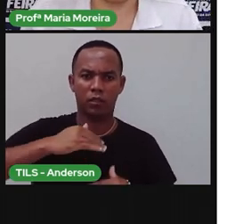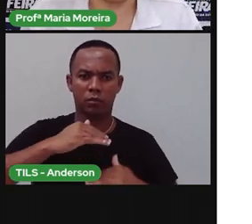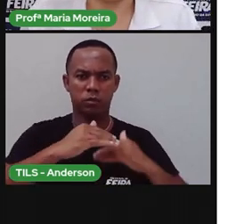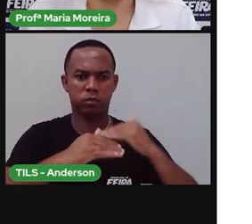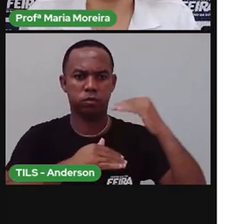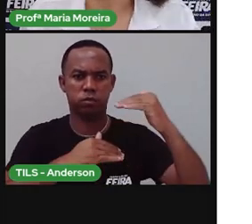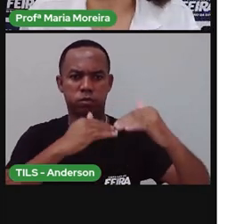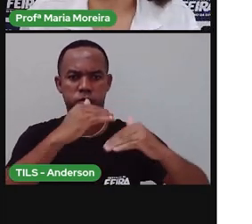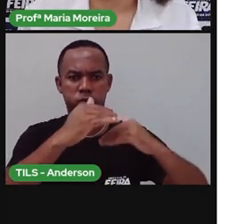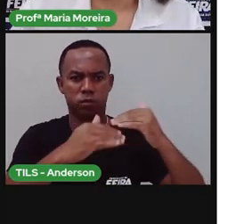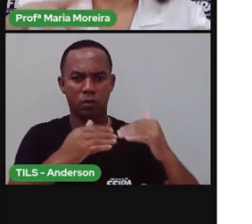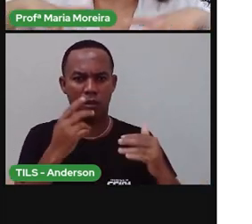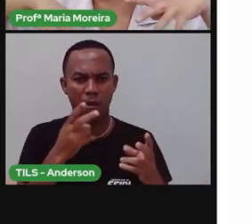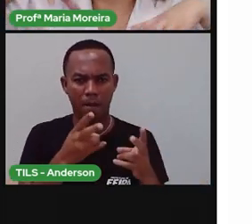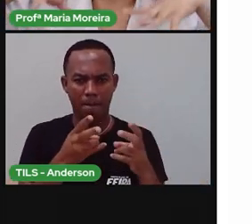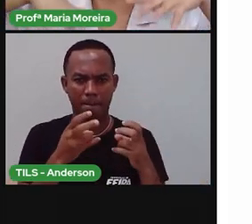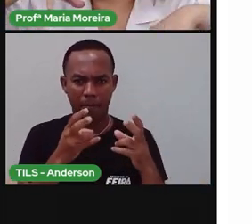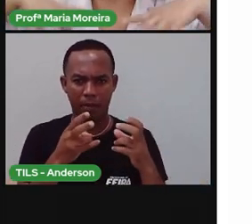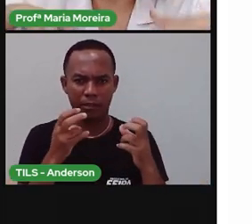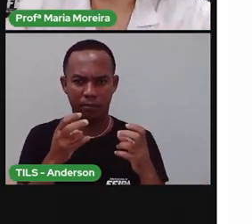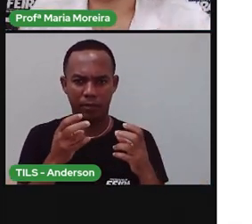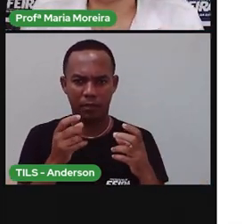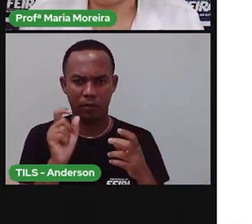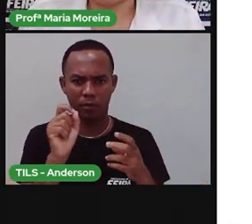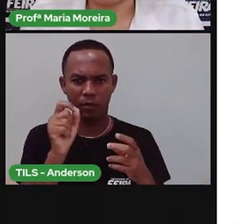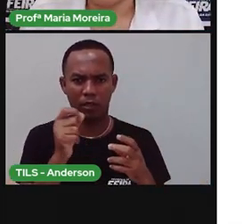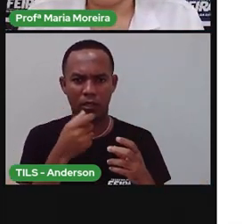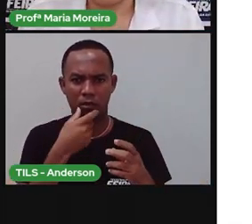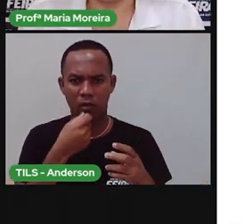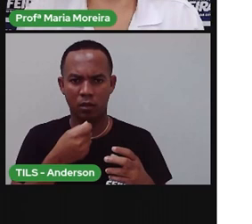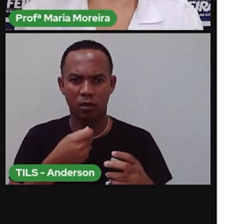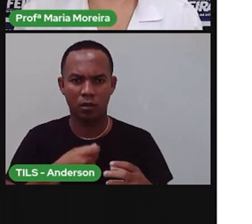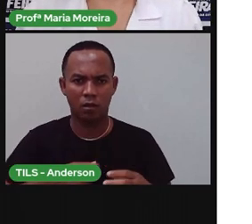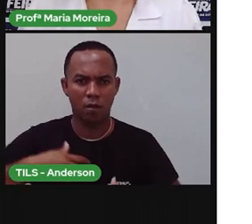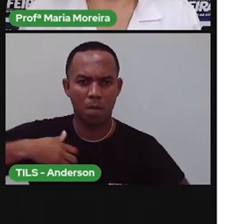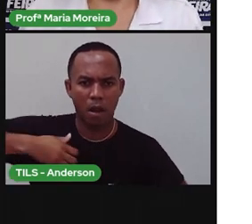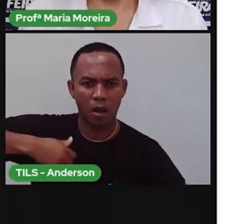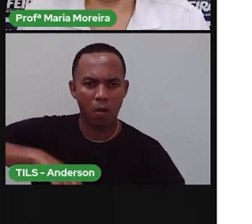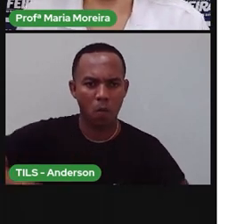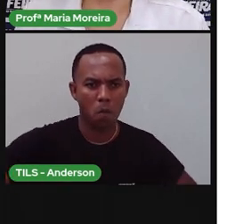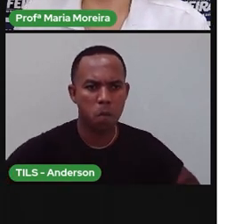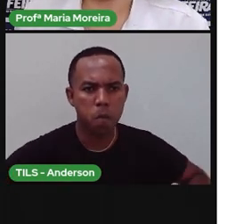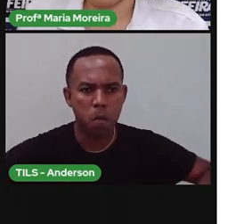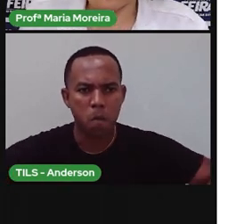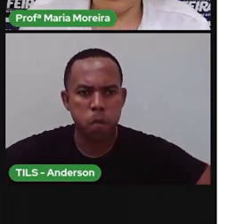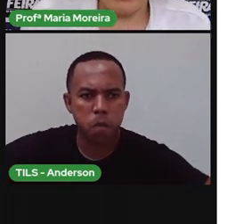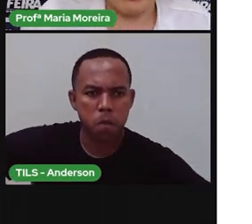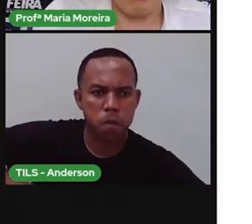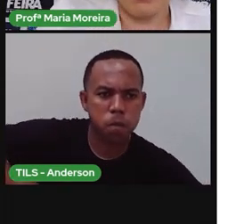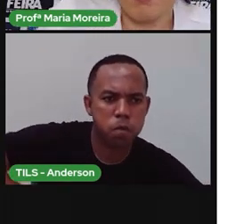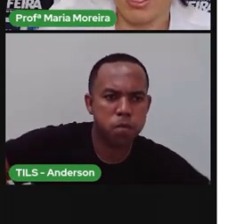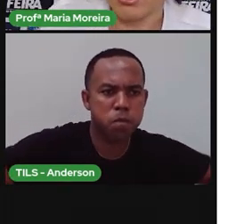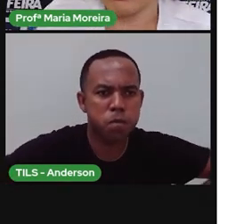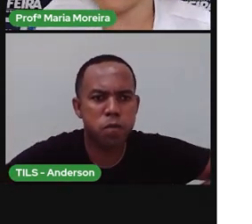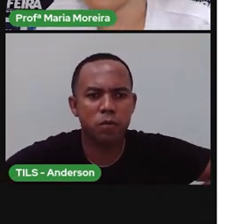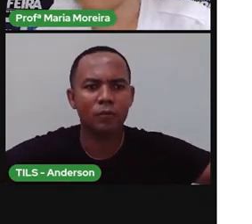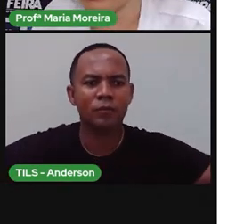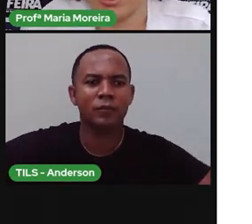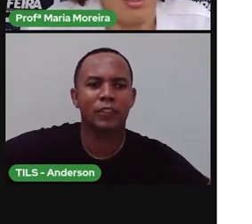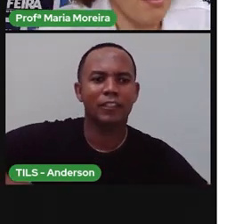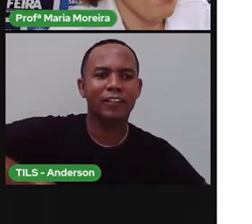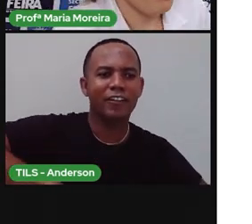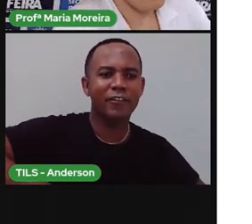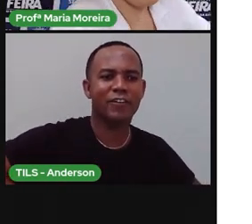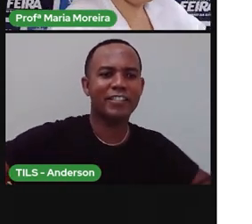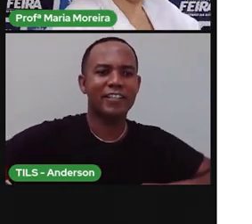Perceba que o macaco, ele anda com o quê? Com as quatro patas. E aí, ele já vai, ó. Ele já começa. Percebem pela imagem. Deixa eu tentar